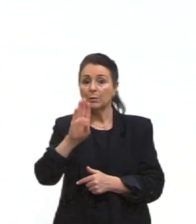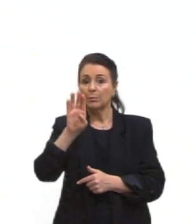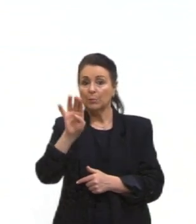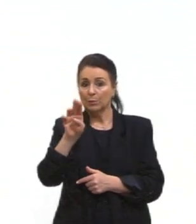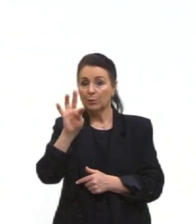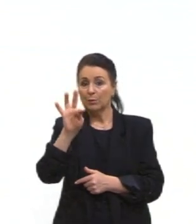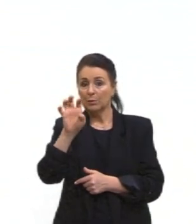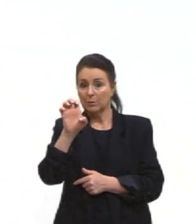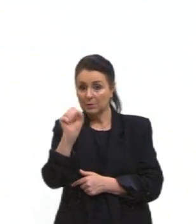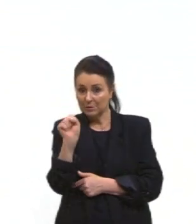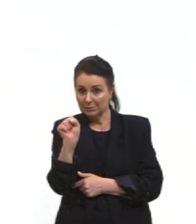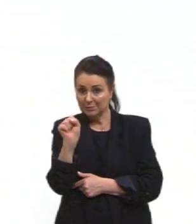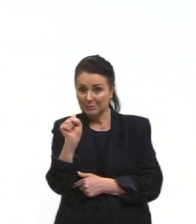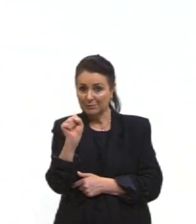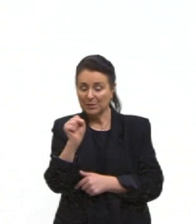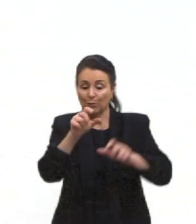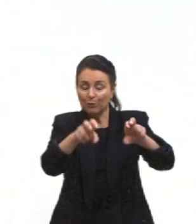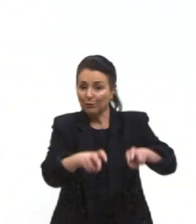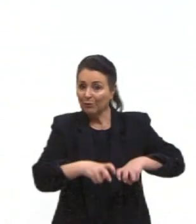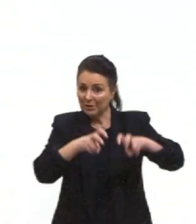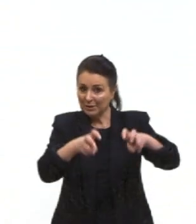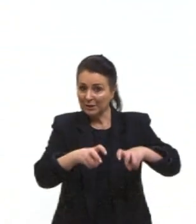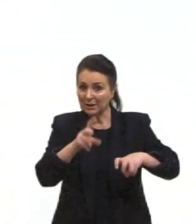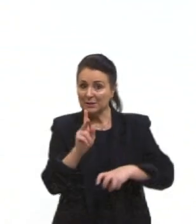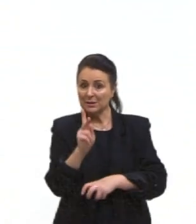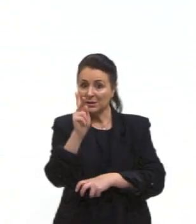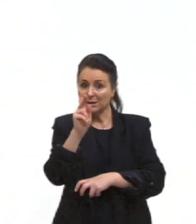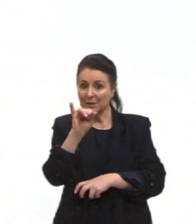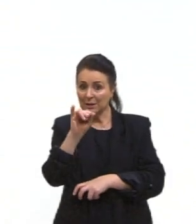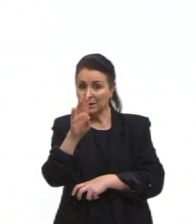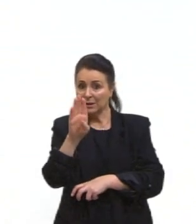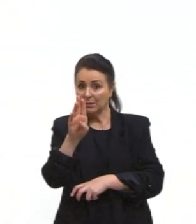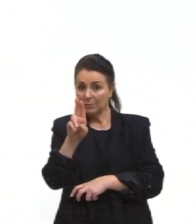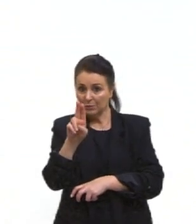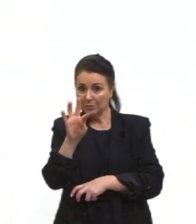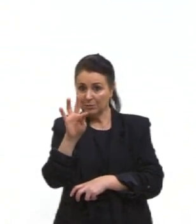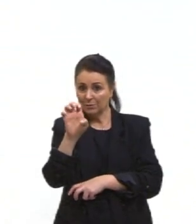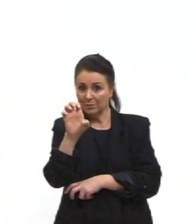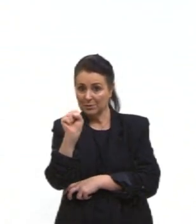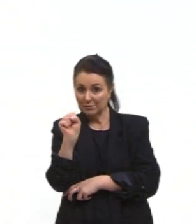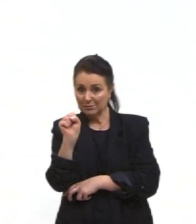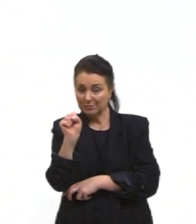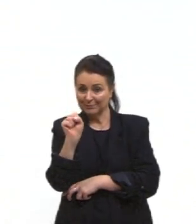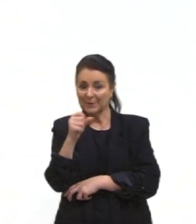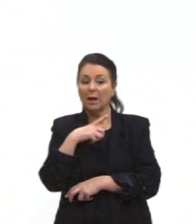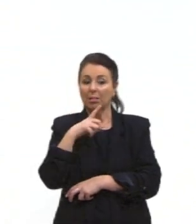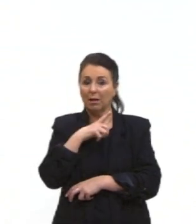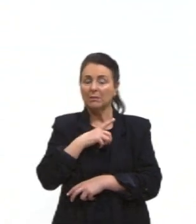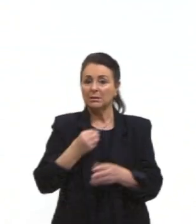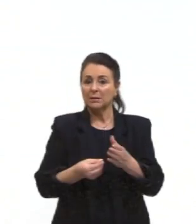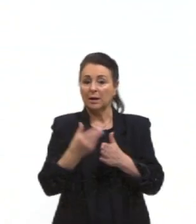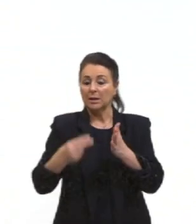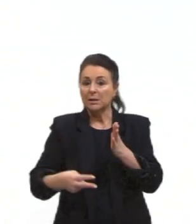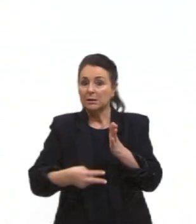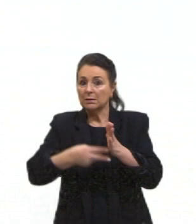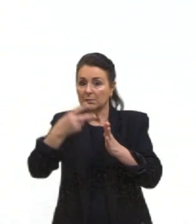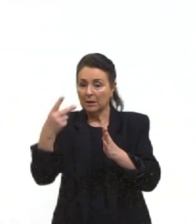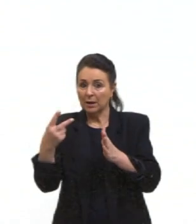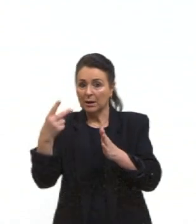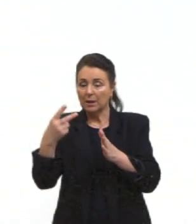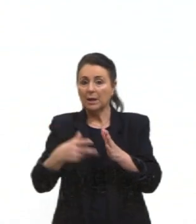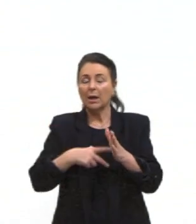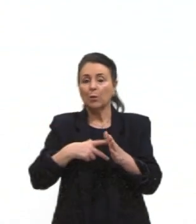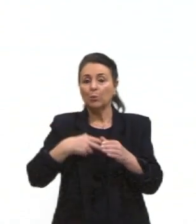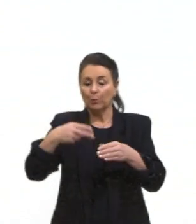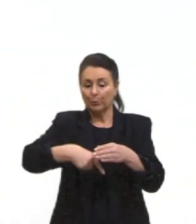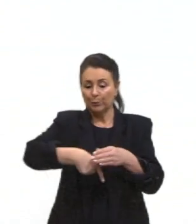dessa ótica relacionada à questão do povo israelense. Secundário, nós temos a petroquímica, né, e